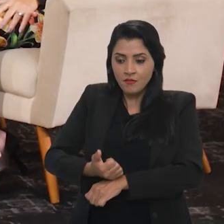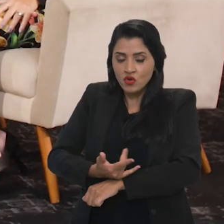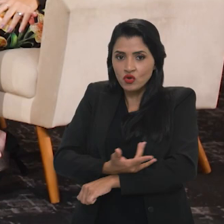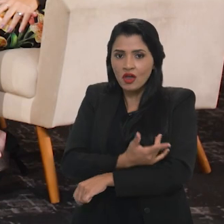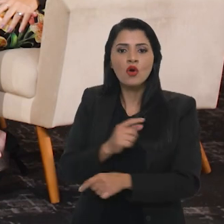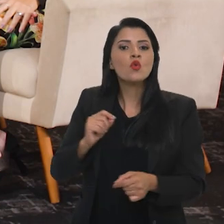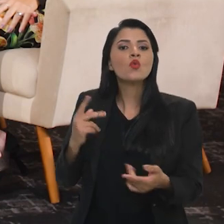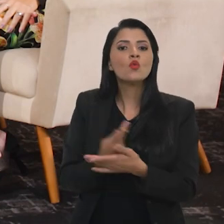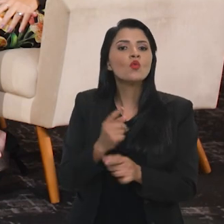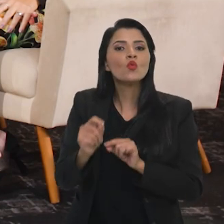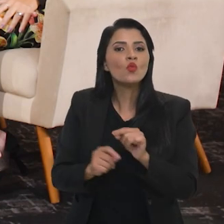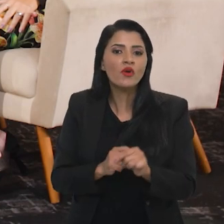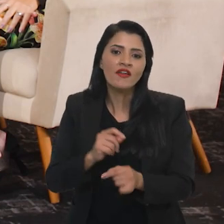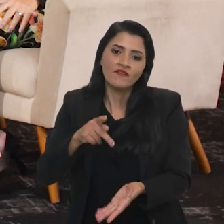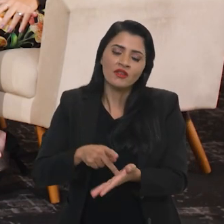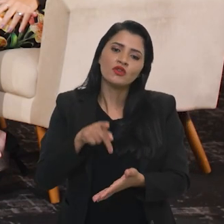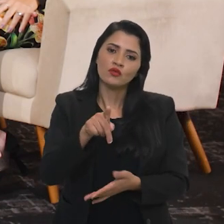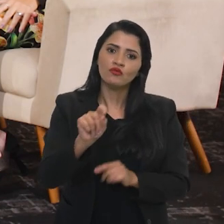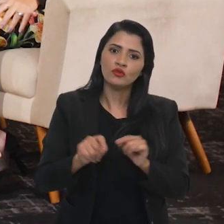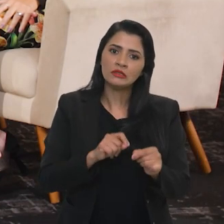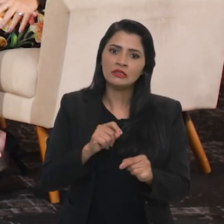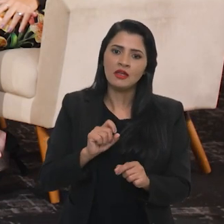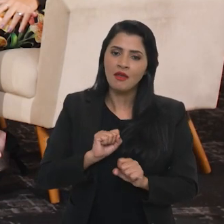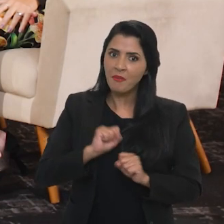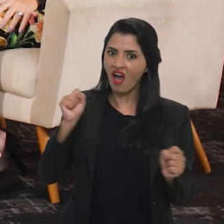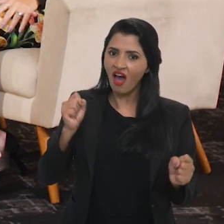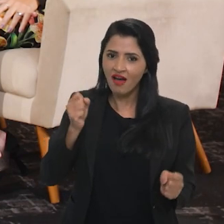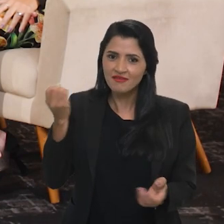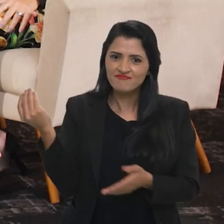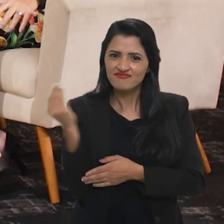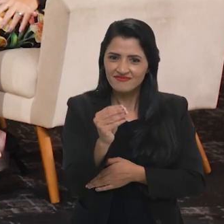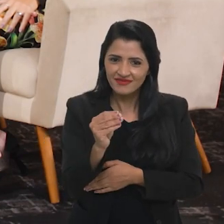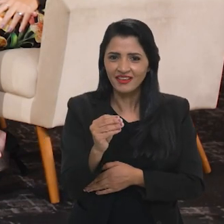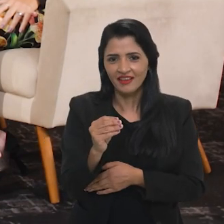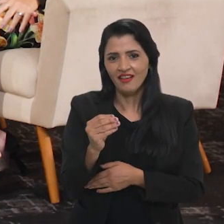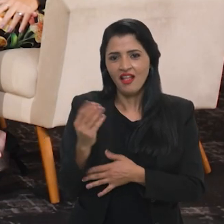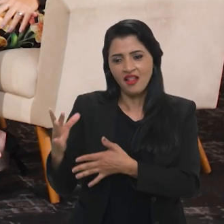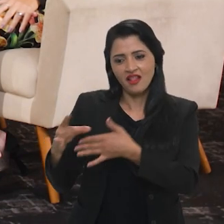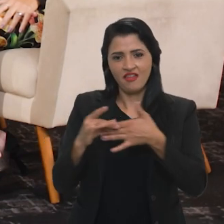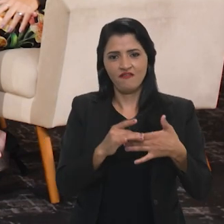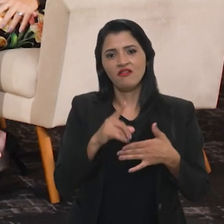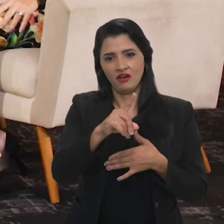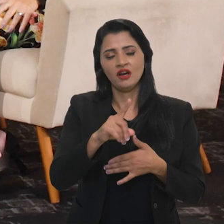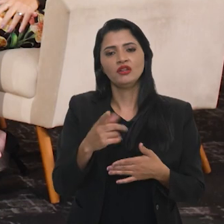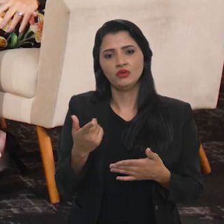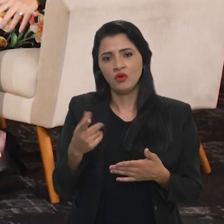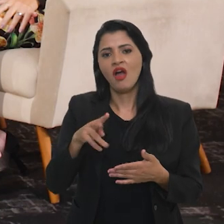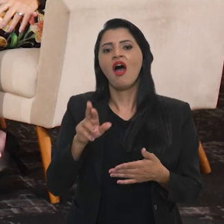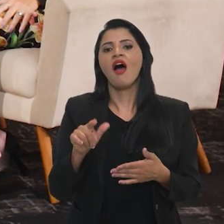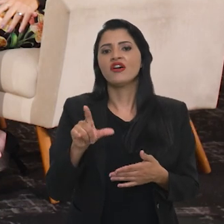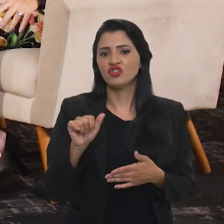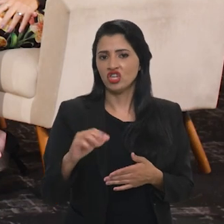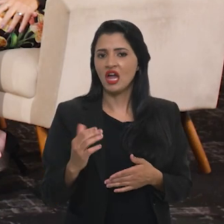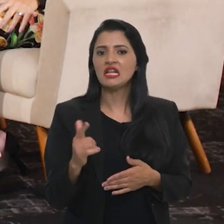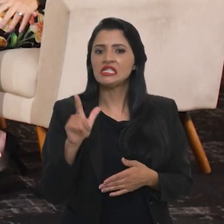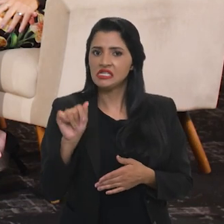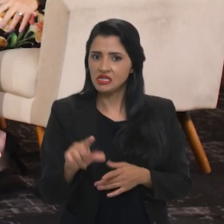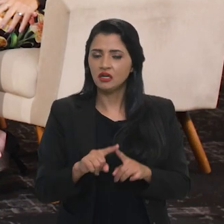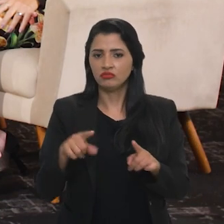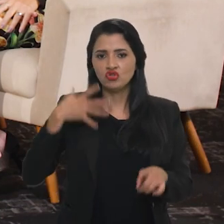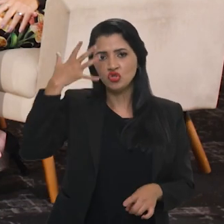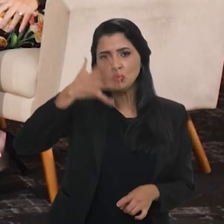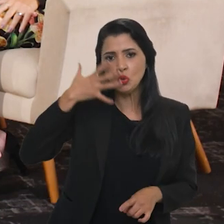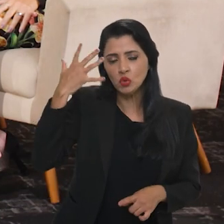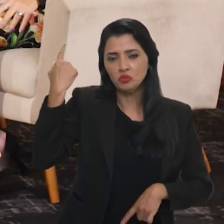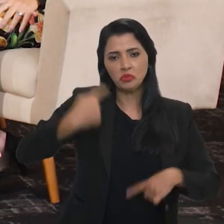Emocionais e acaba, na verdade, você radicalizando, você levando a radicalização das pessoas em